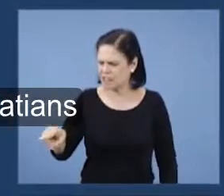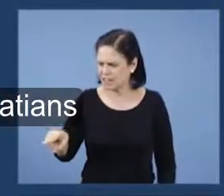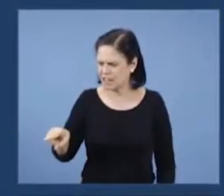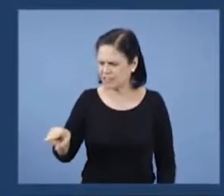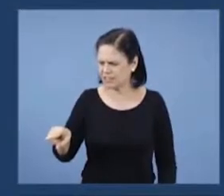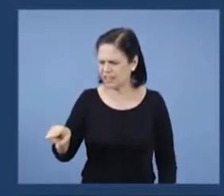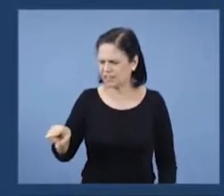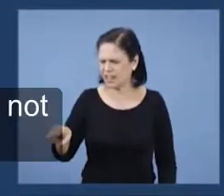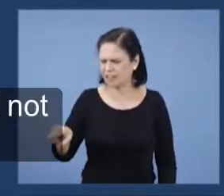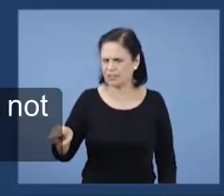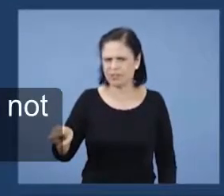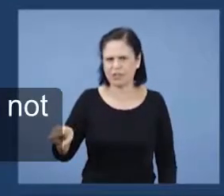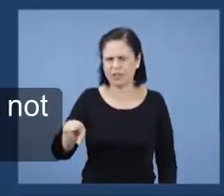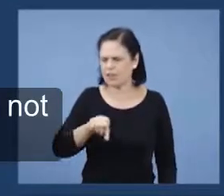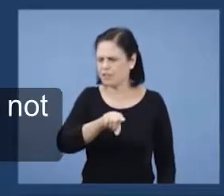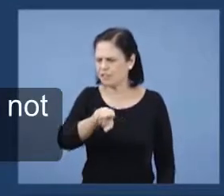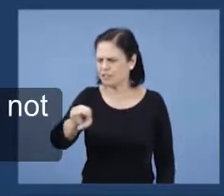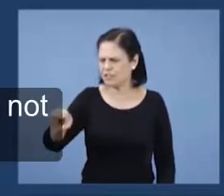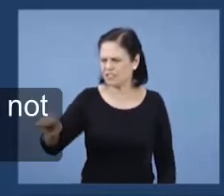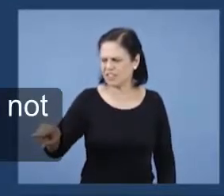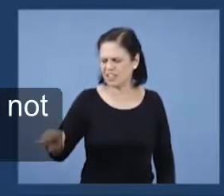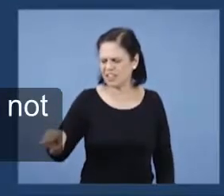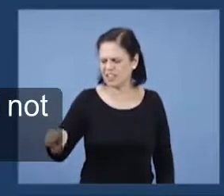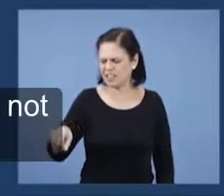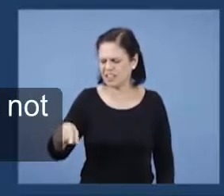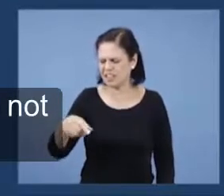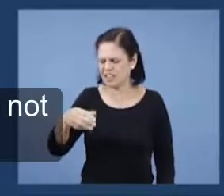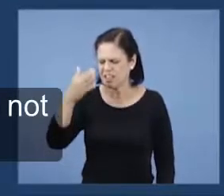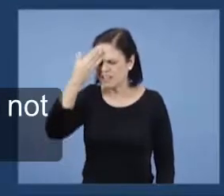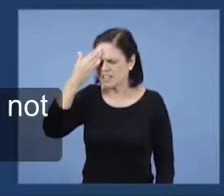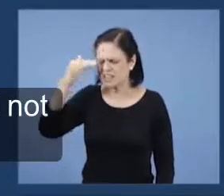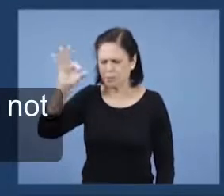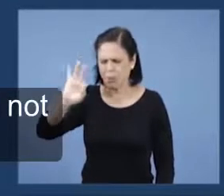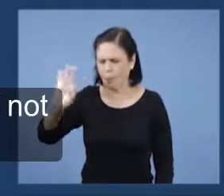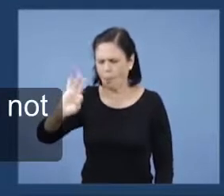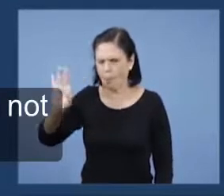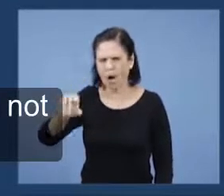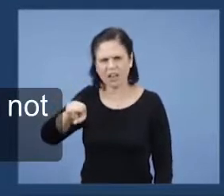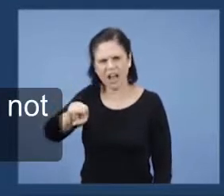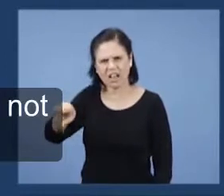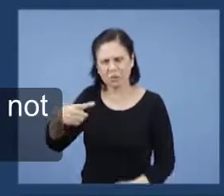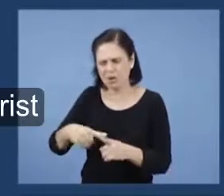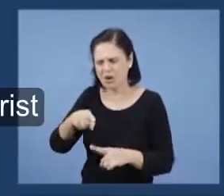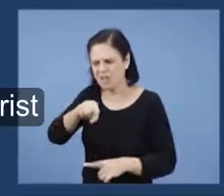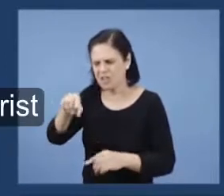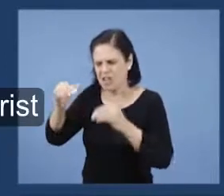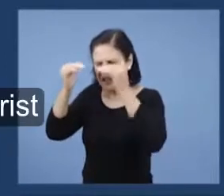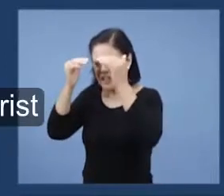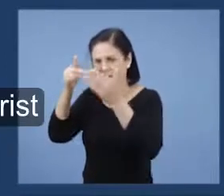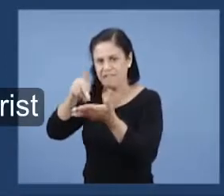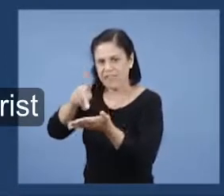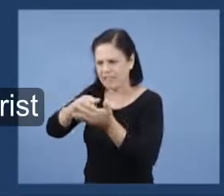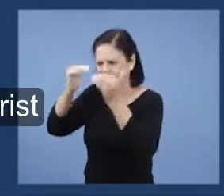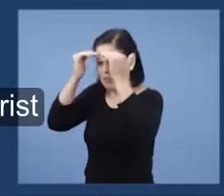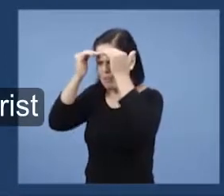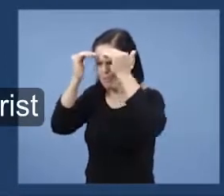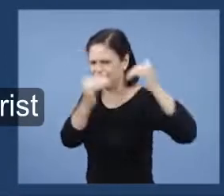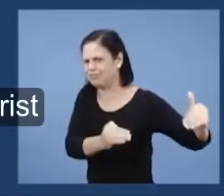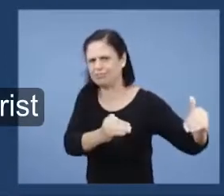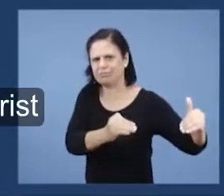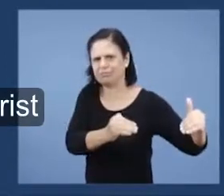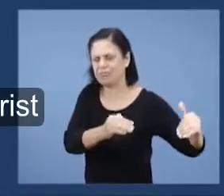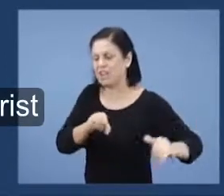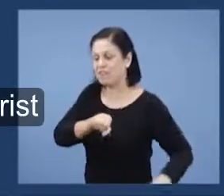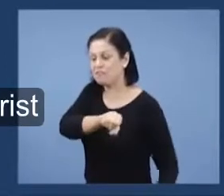Gálatas. Quem vos fascinou para não obedeceres a verdade? A